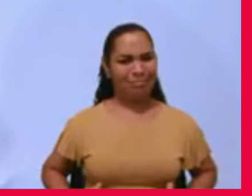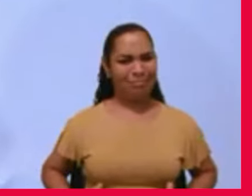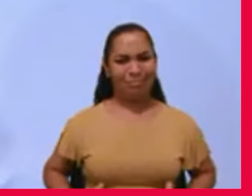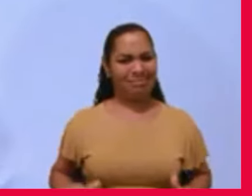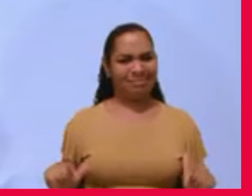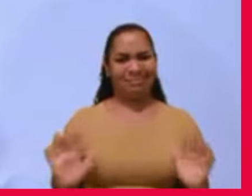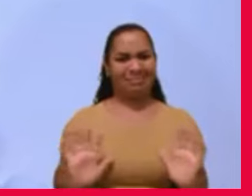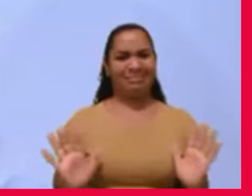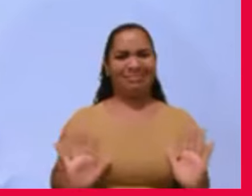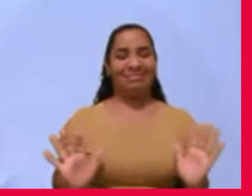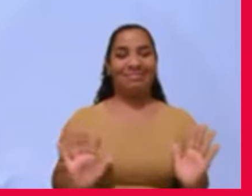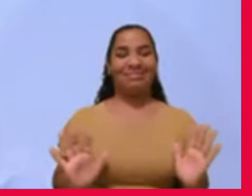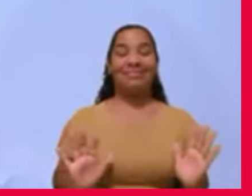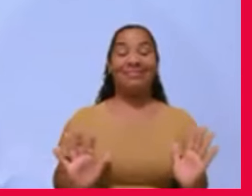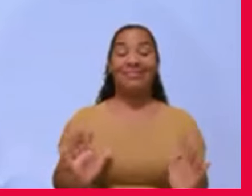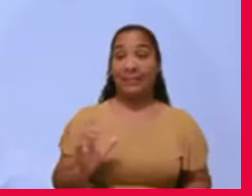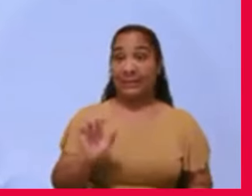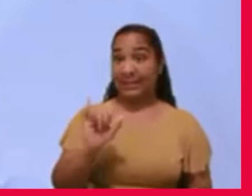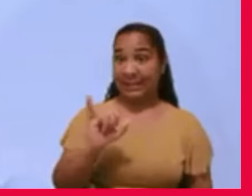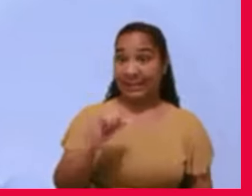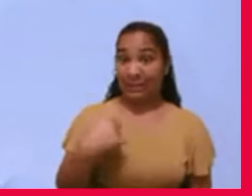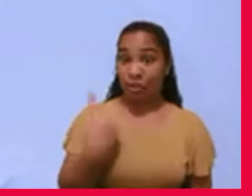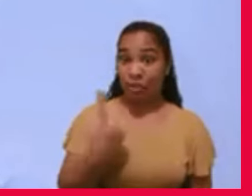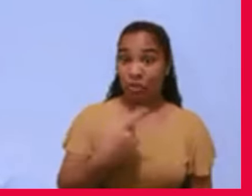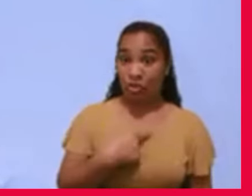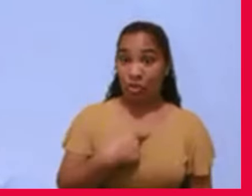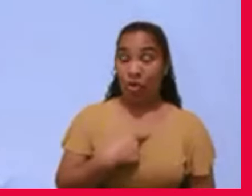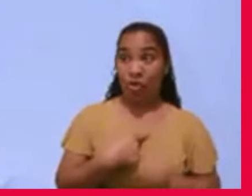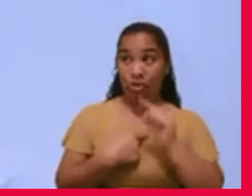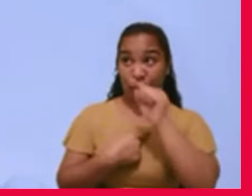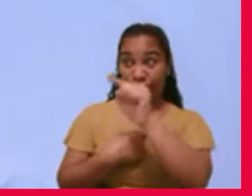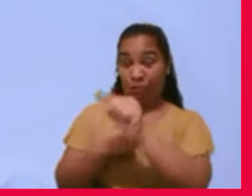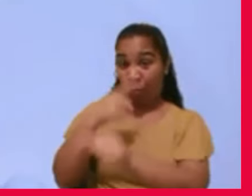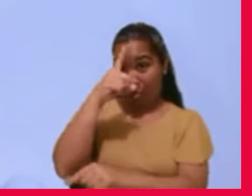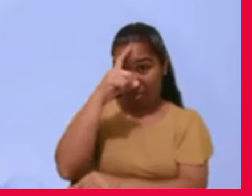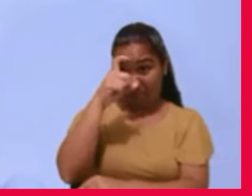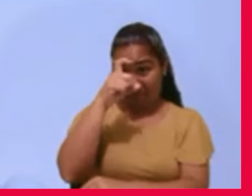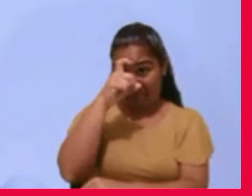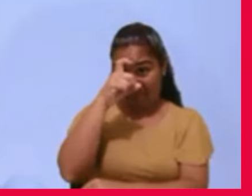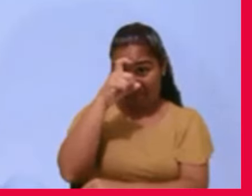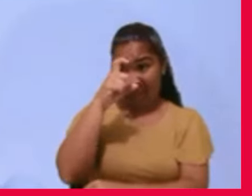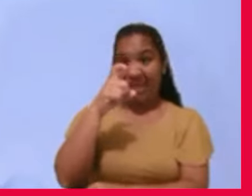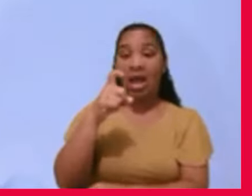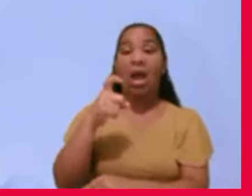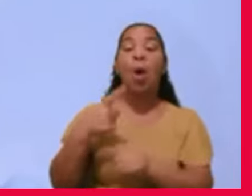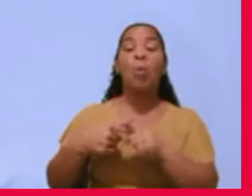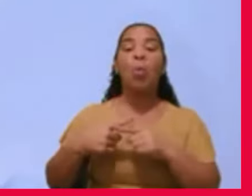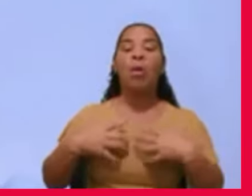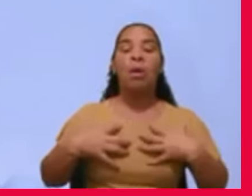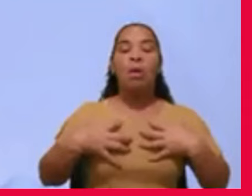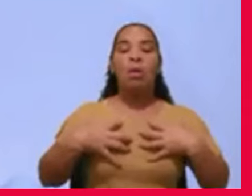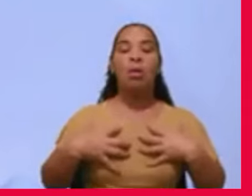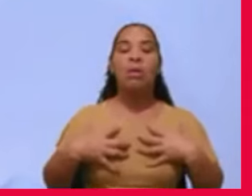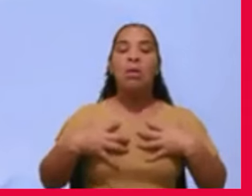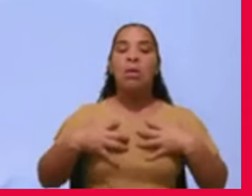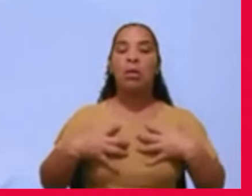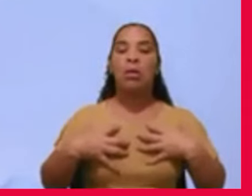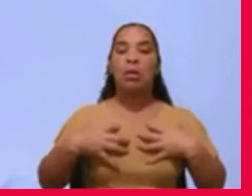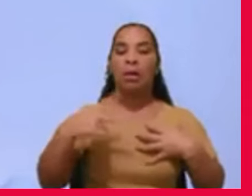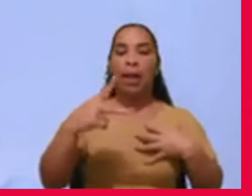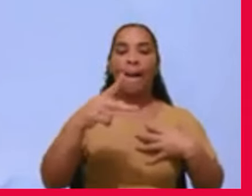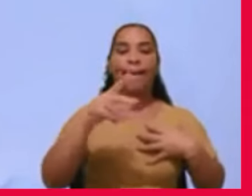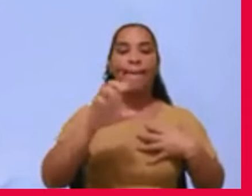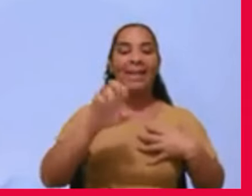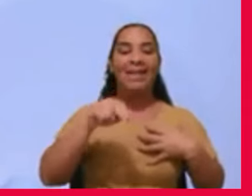Se nós formos ao hospital, porque estamos com uma pneumonia, e for feito o check-up,